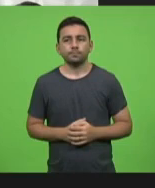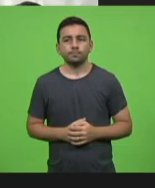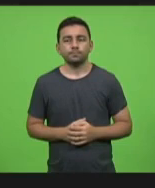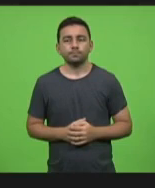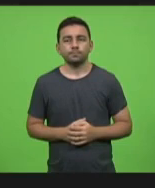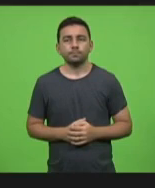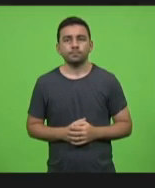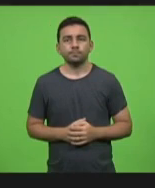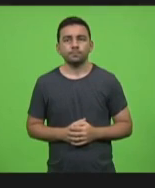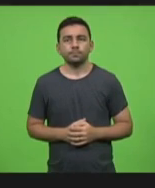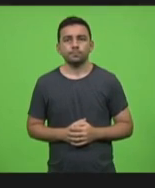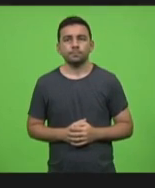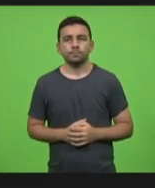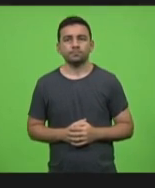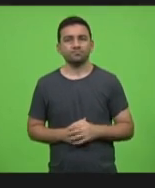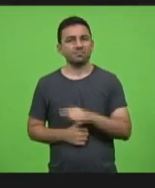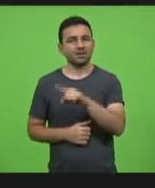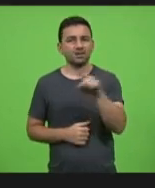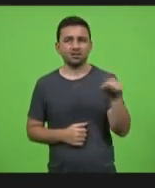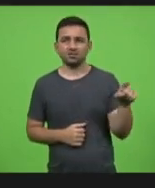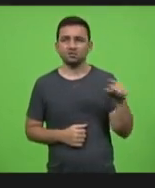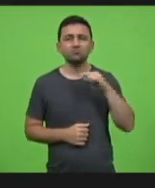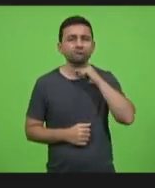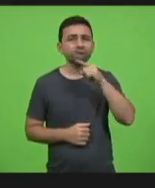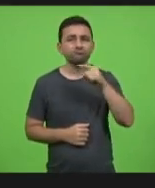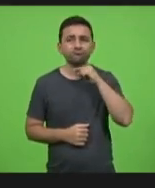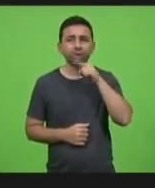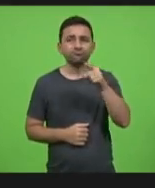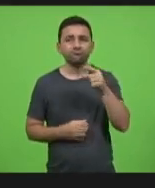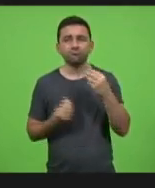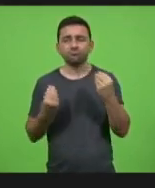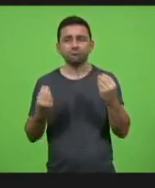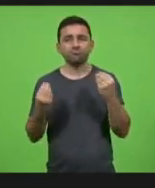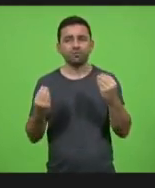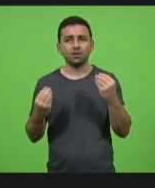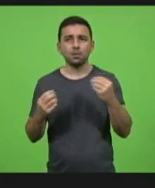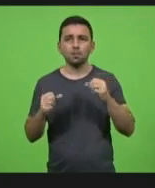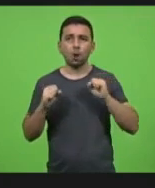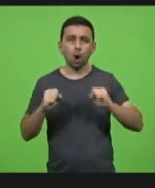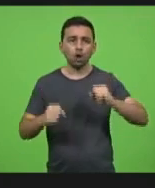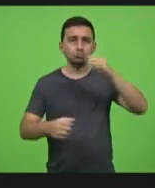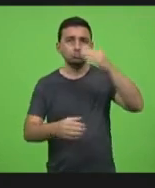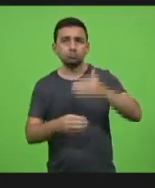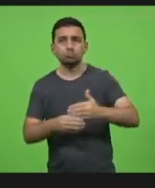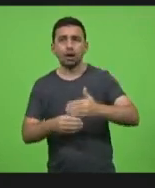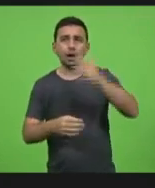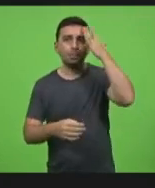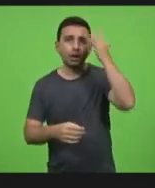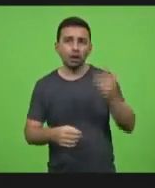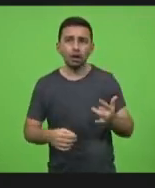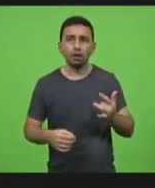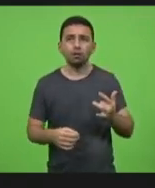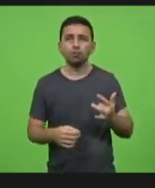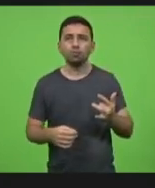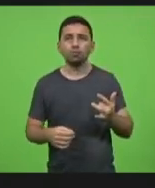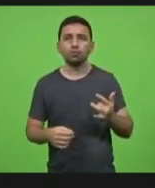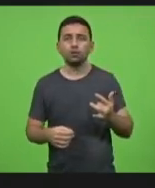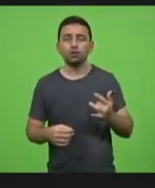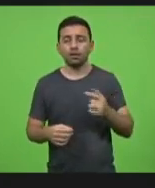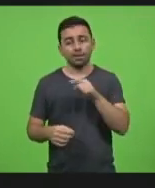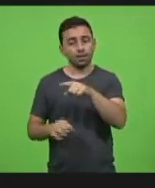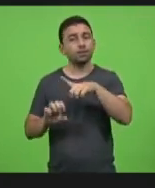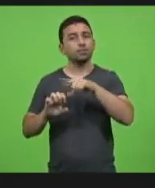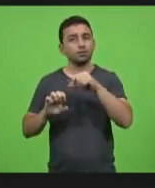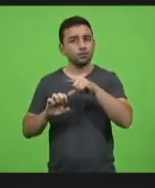ele não tem mais como saber se vai ter lockdown amanhã ou da noite pro dia esse empreendedor merece